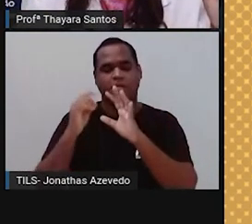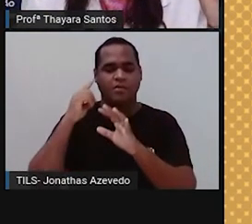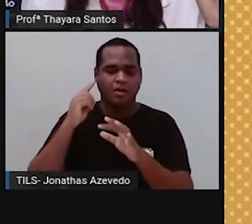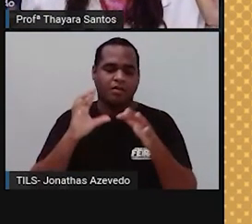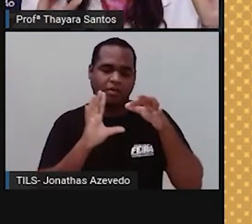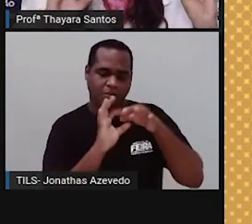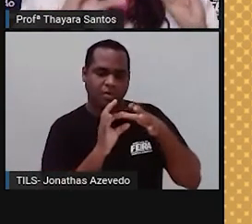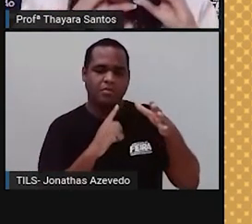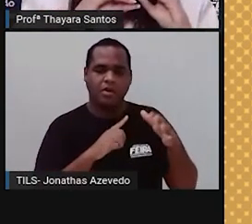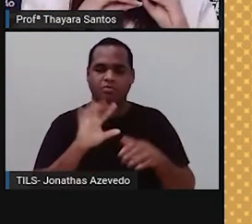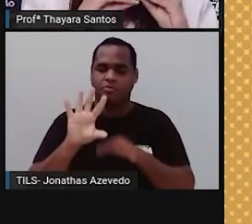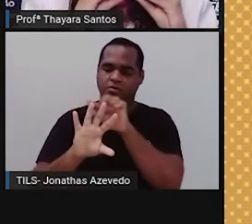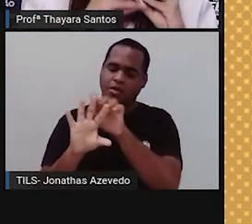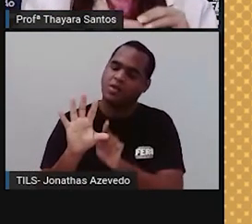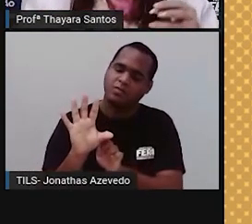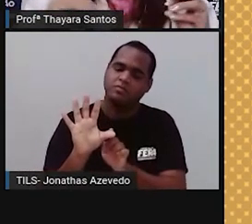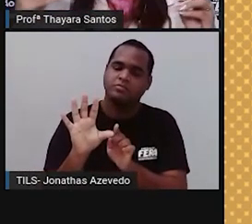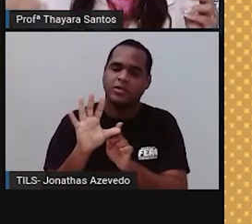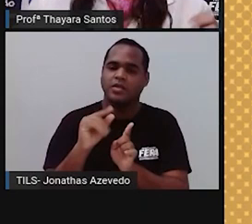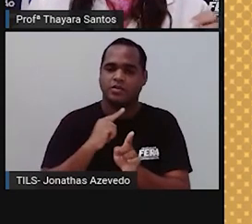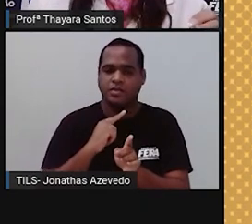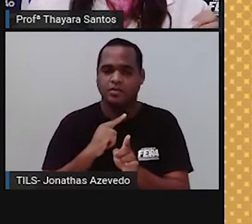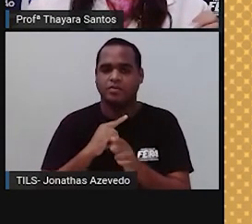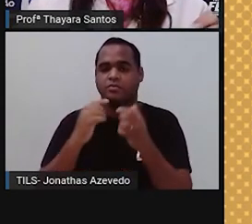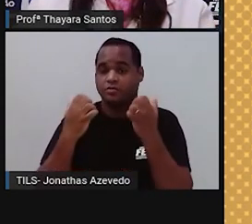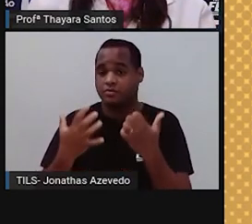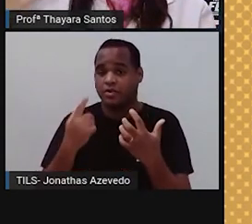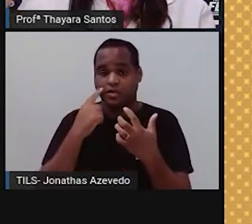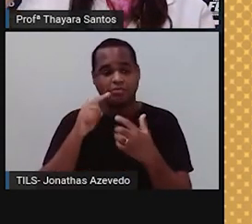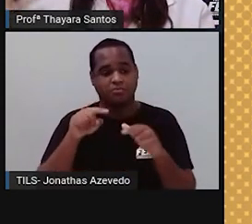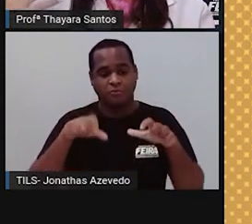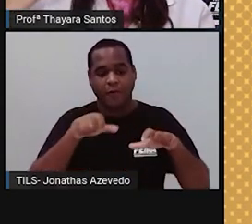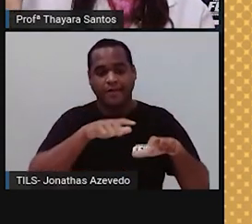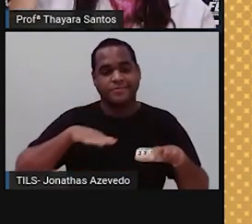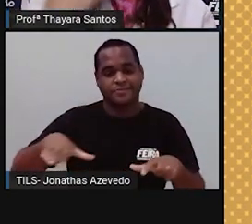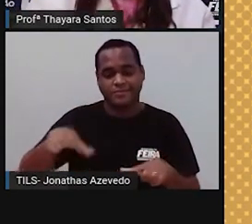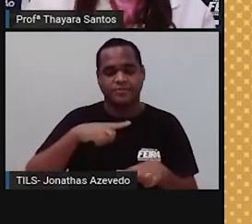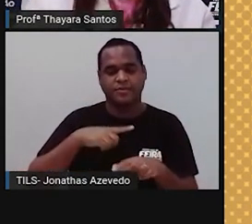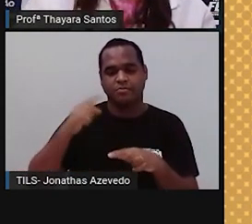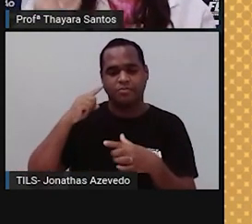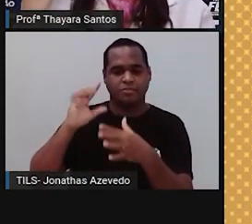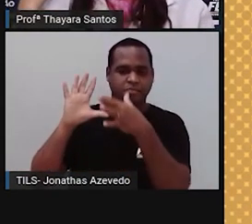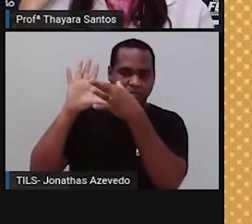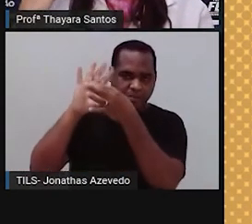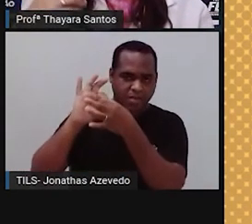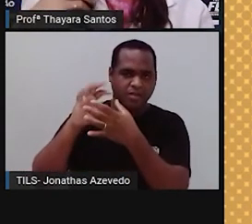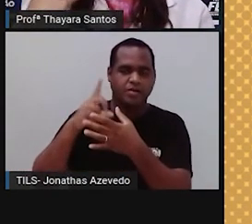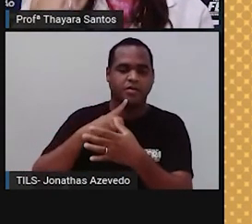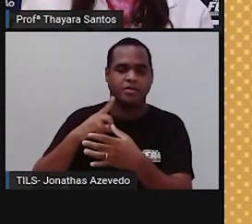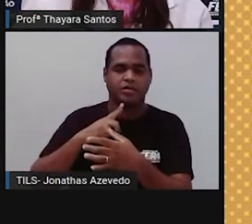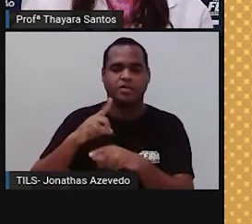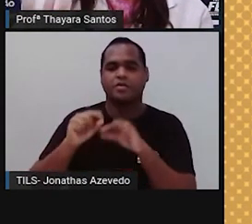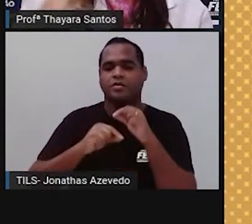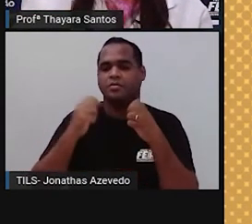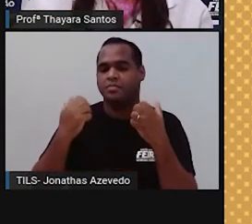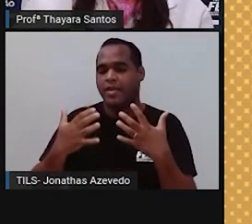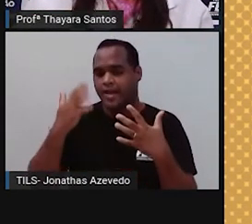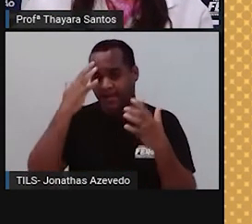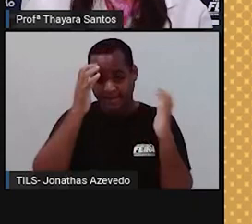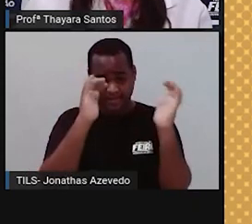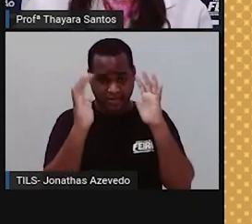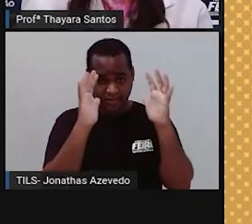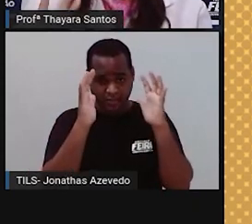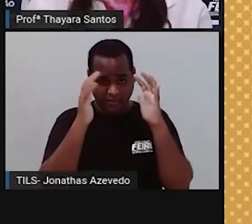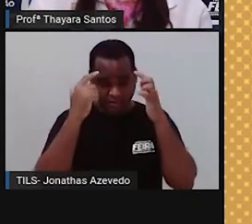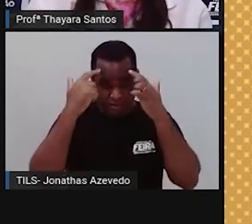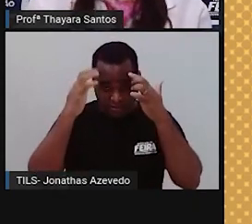os órgãos do sentido, eles conseguem captar esse estímulo do ambiente, mandam essa mensagem para o cérebro e o cérebro interpreta e faz com que